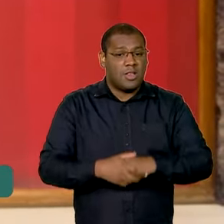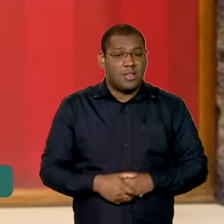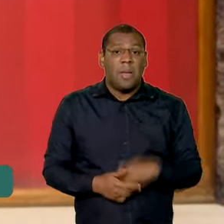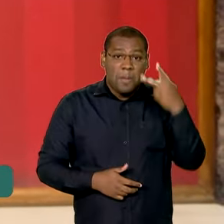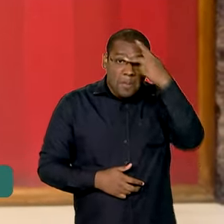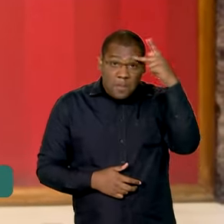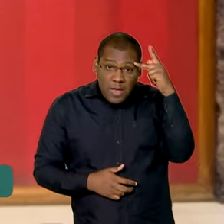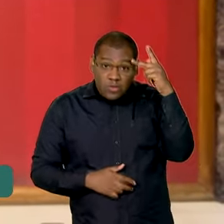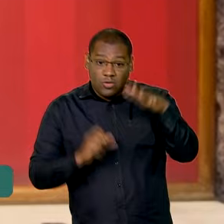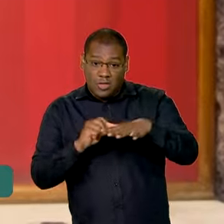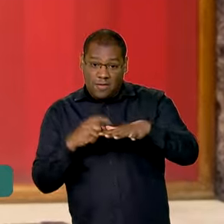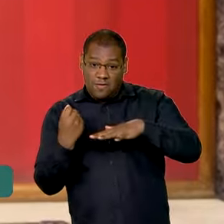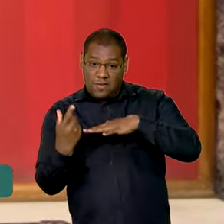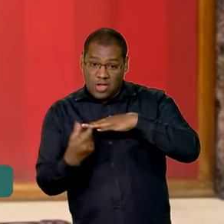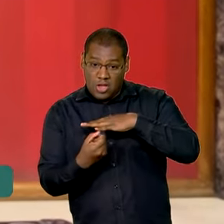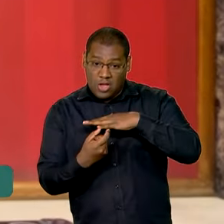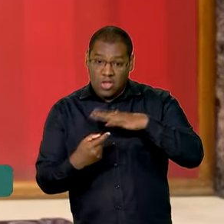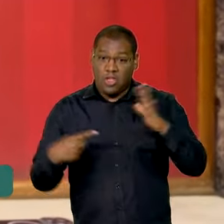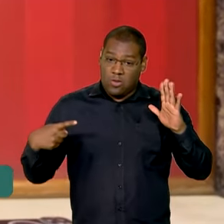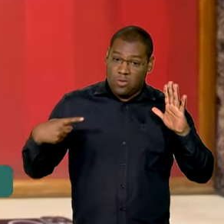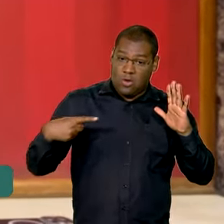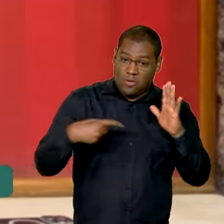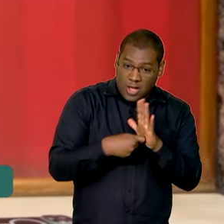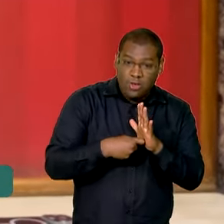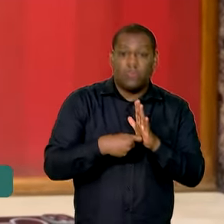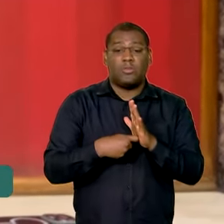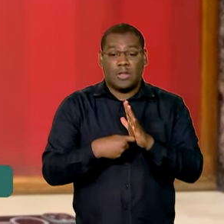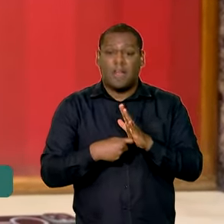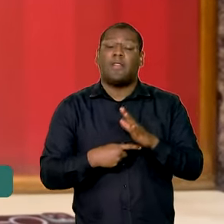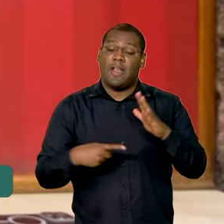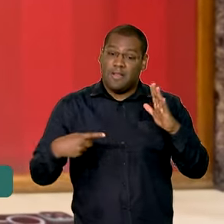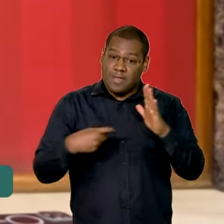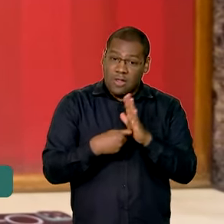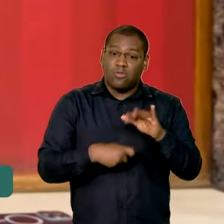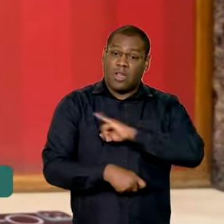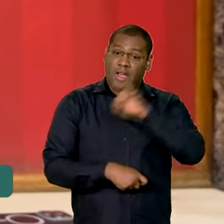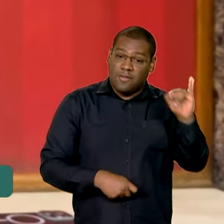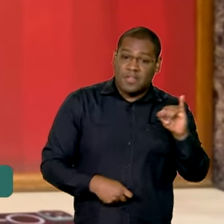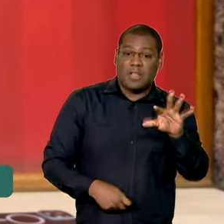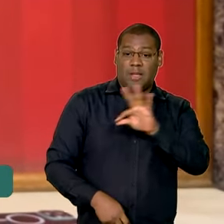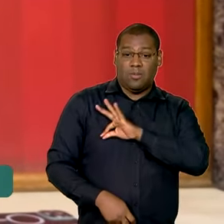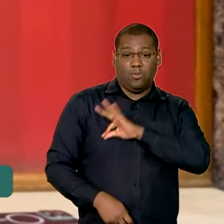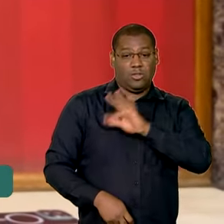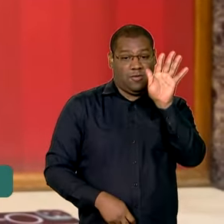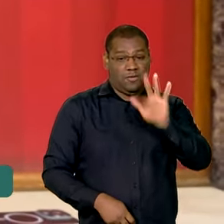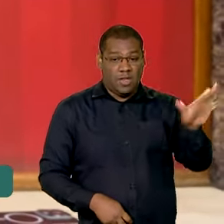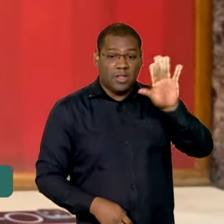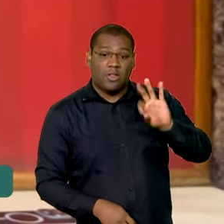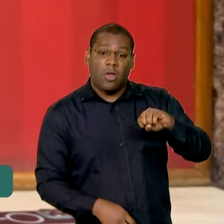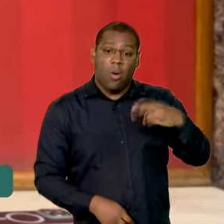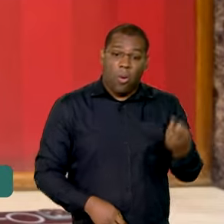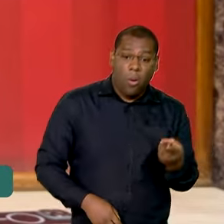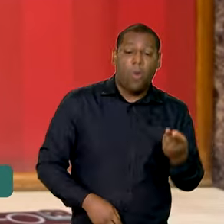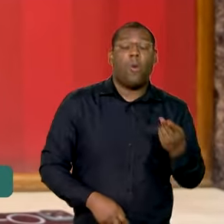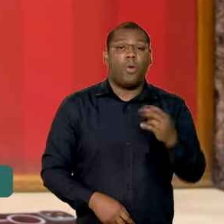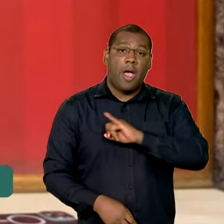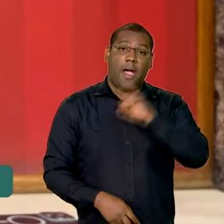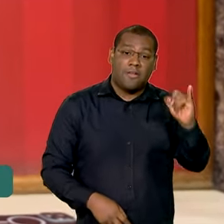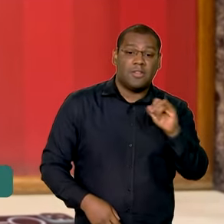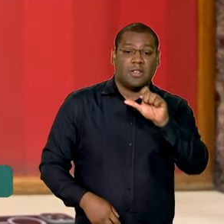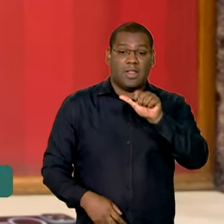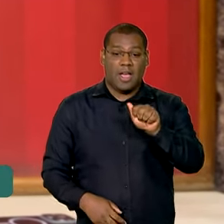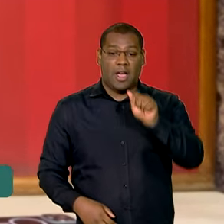denunciar para a polícia federal para a AGU temos que tratar como crime quem saqueia quem rouba nesse momento